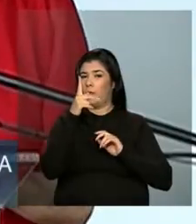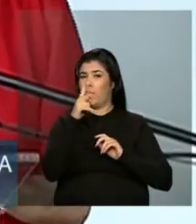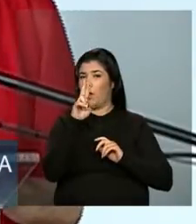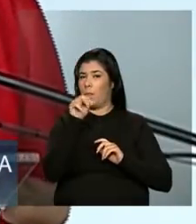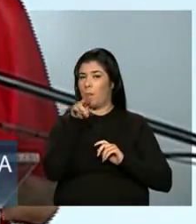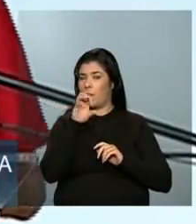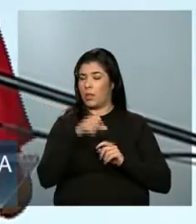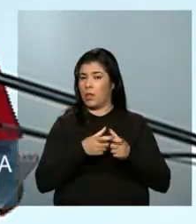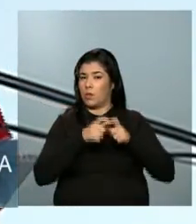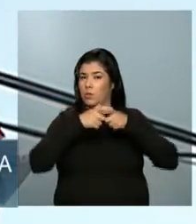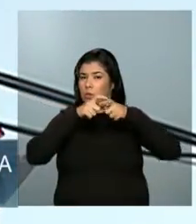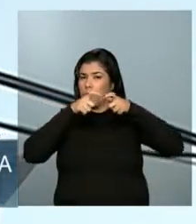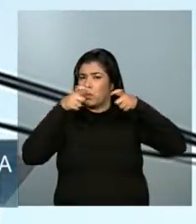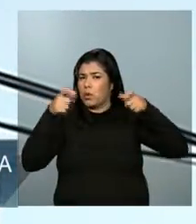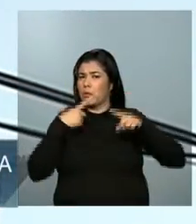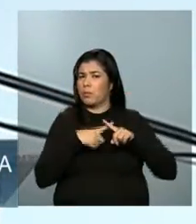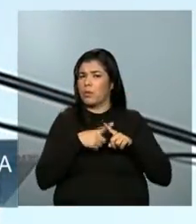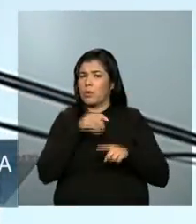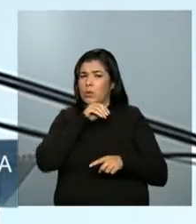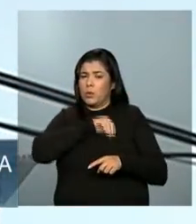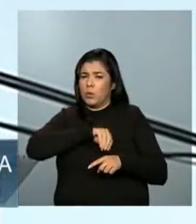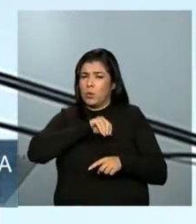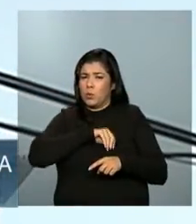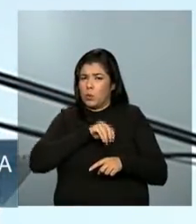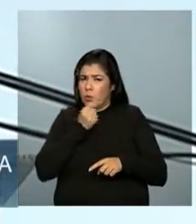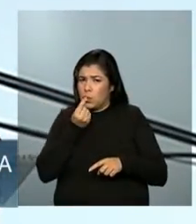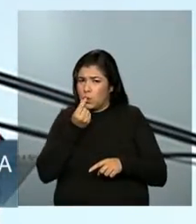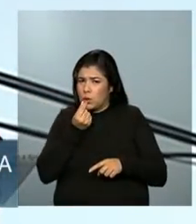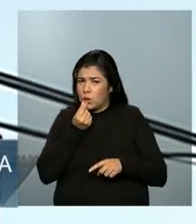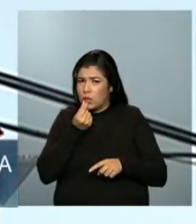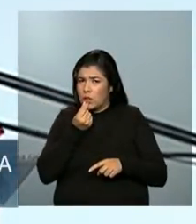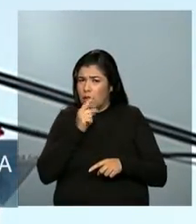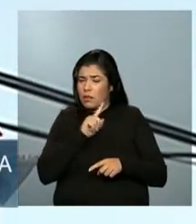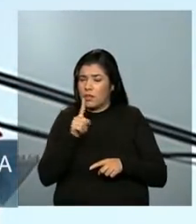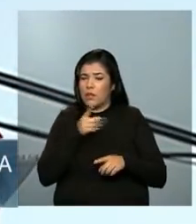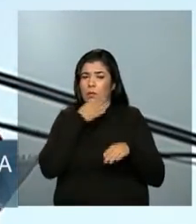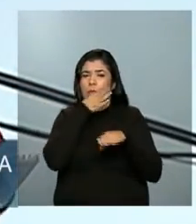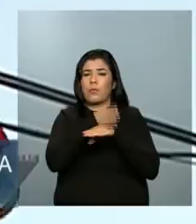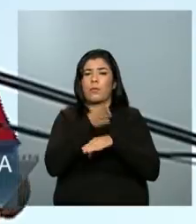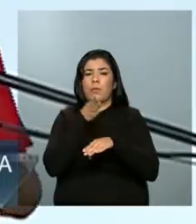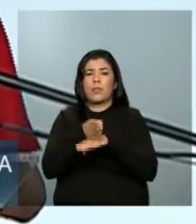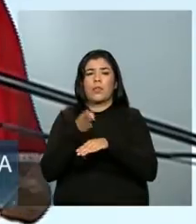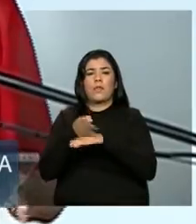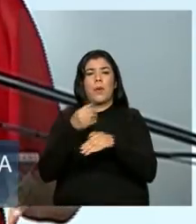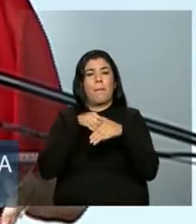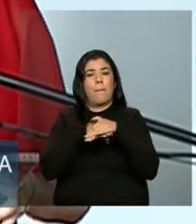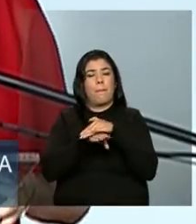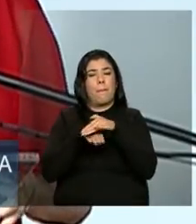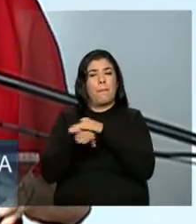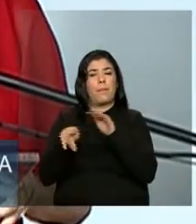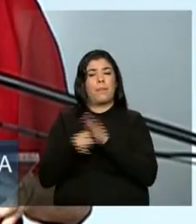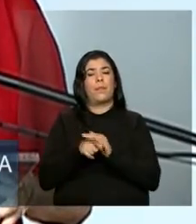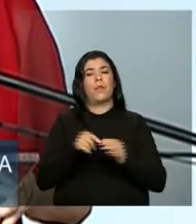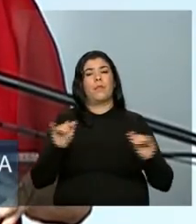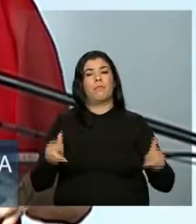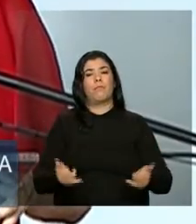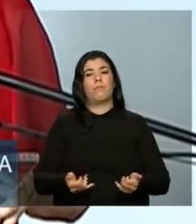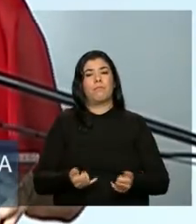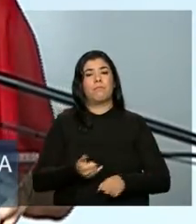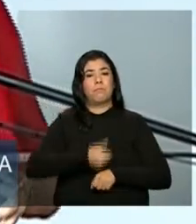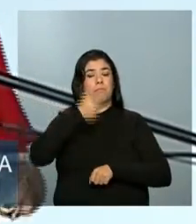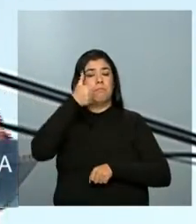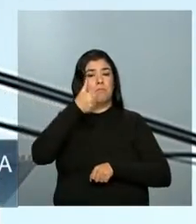dinheiro que nós pouparmos, nós vamos investir também nesses programas sociais.